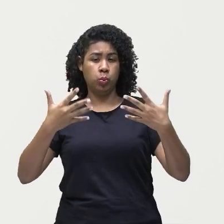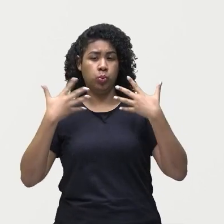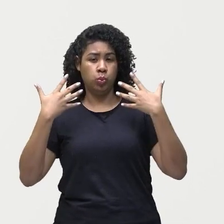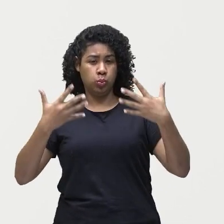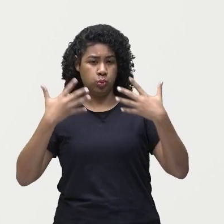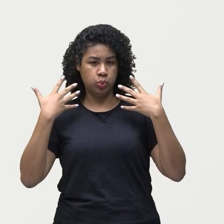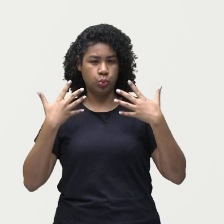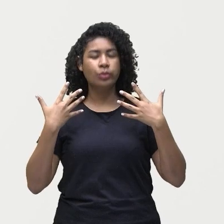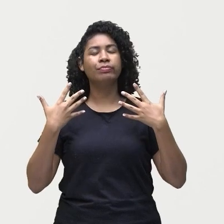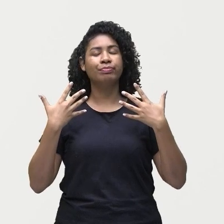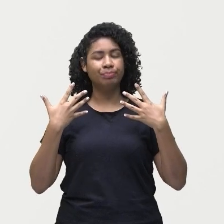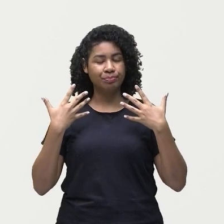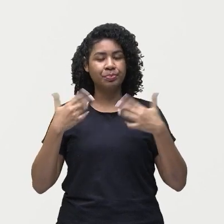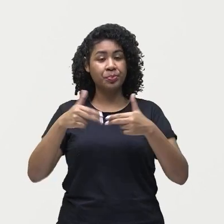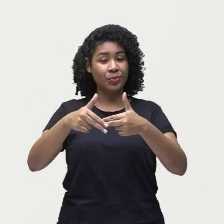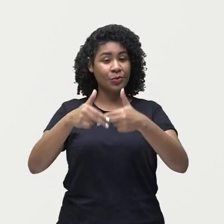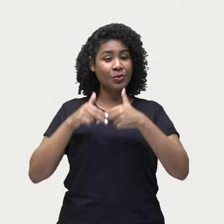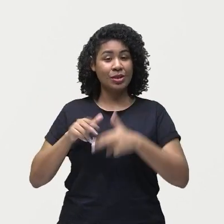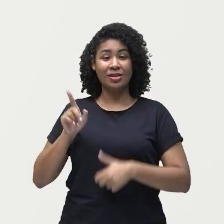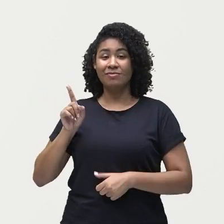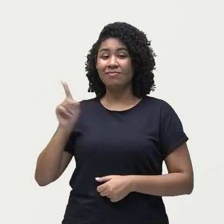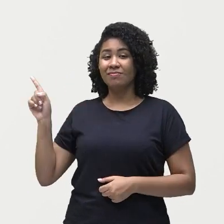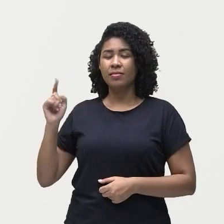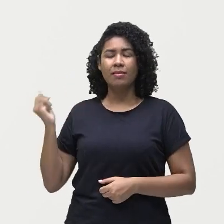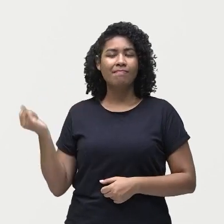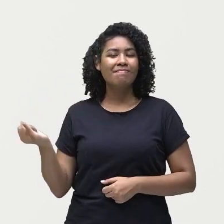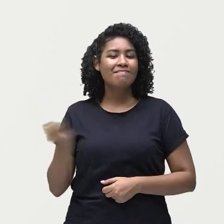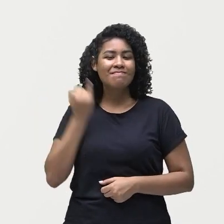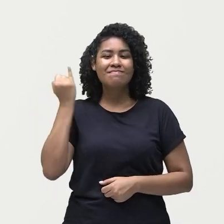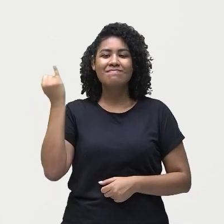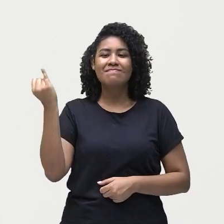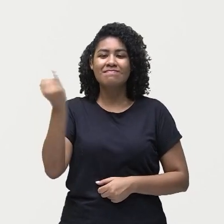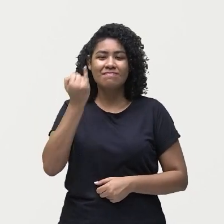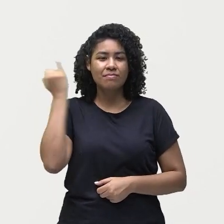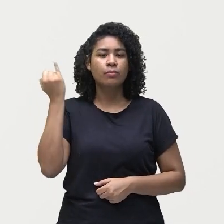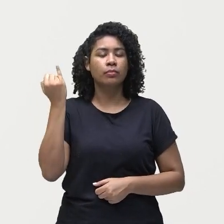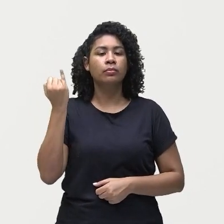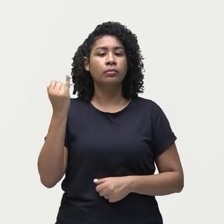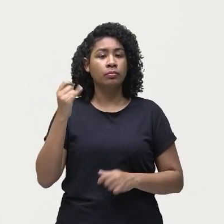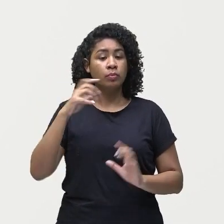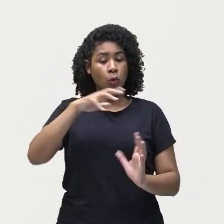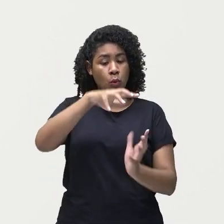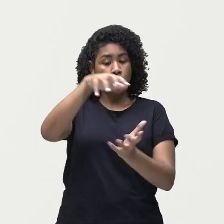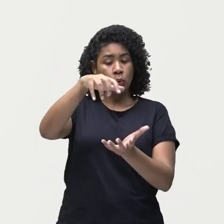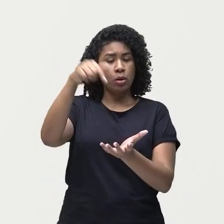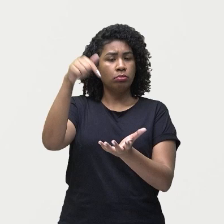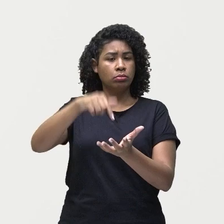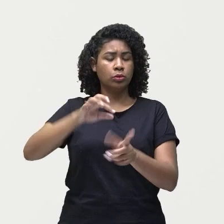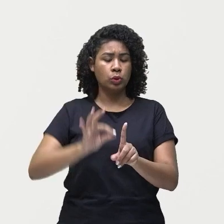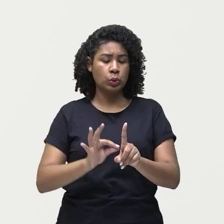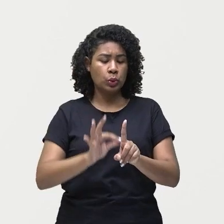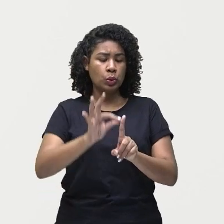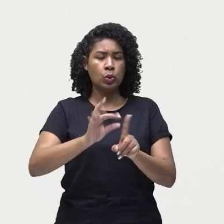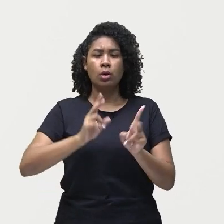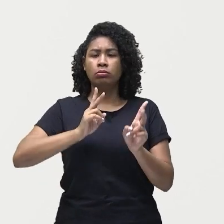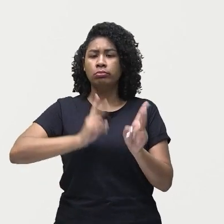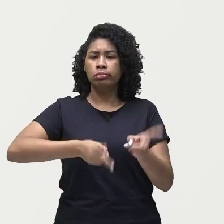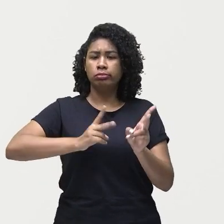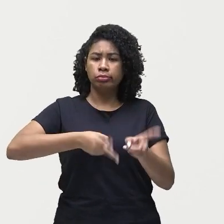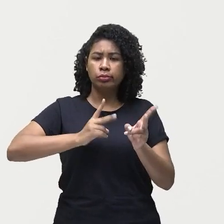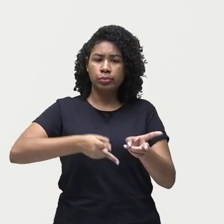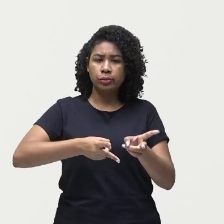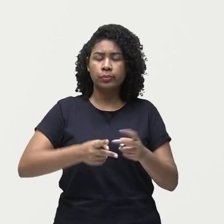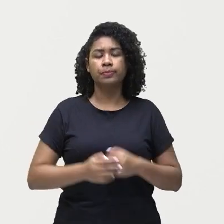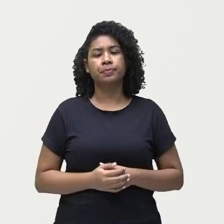Então, é importante esse efeito para que a Terra mantenha a sua temperatura. E aí, todas as